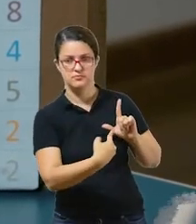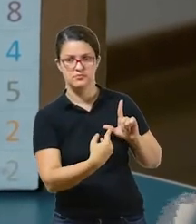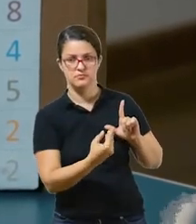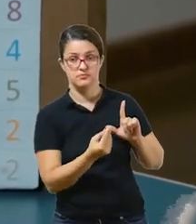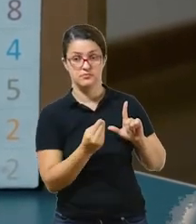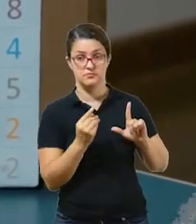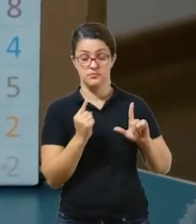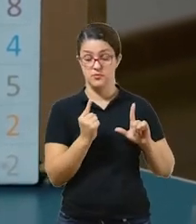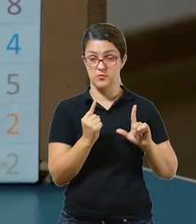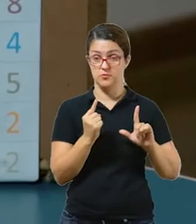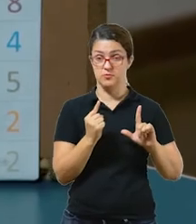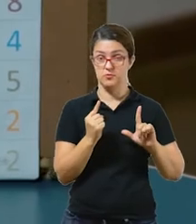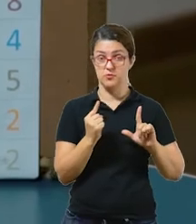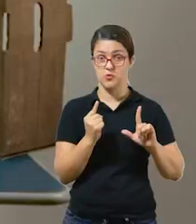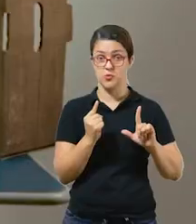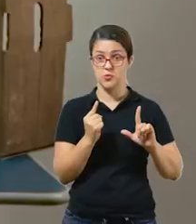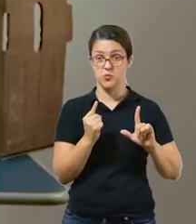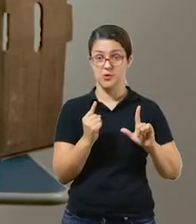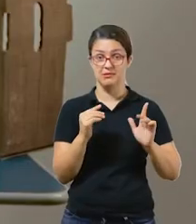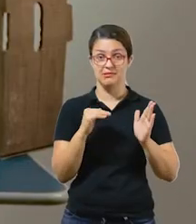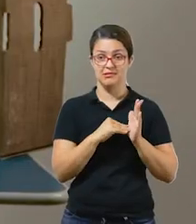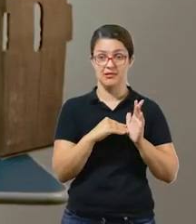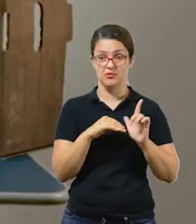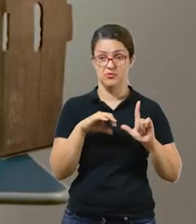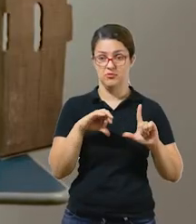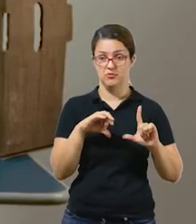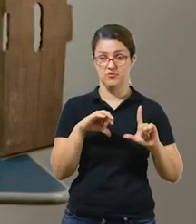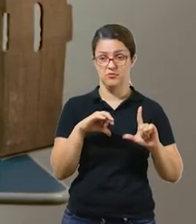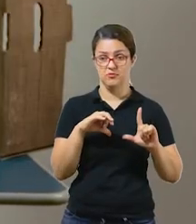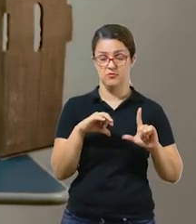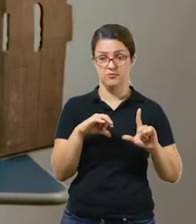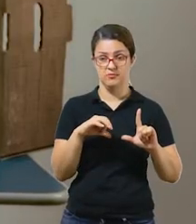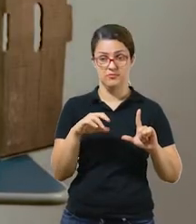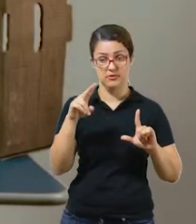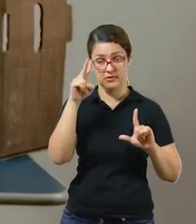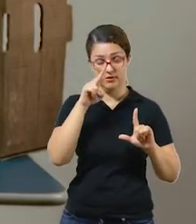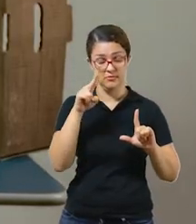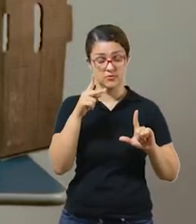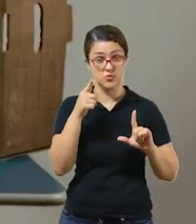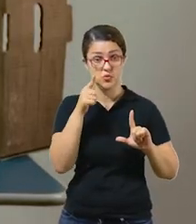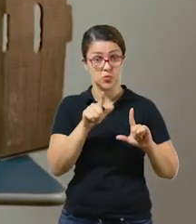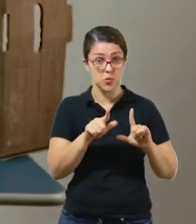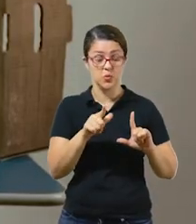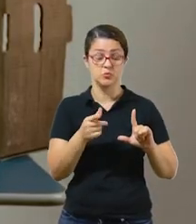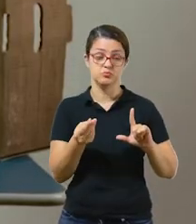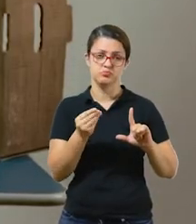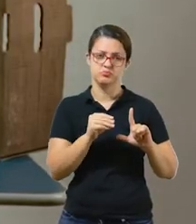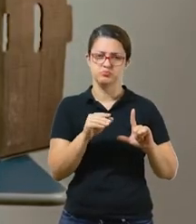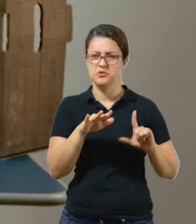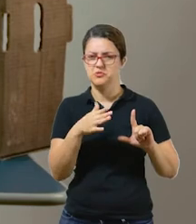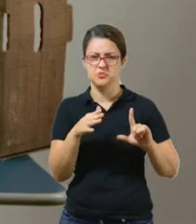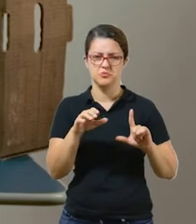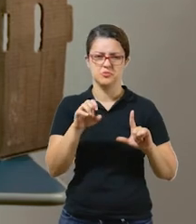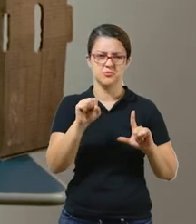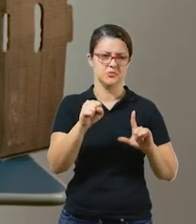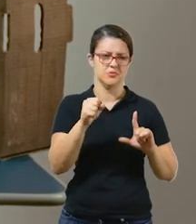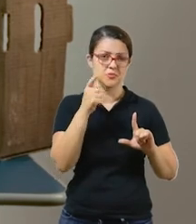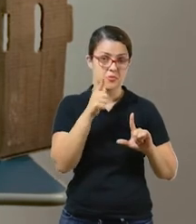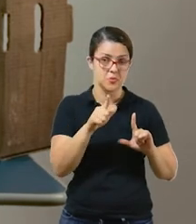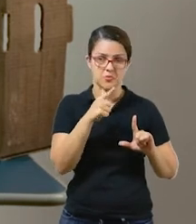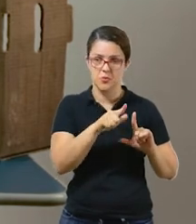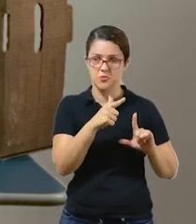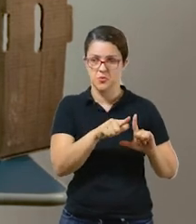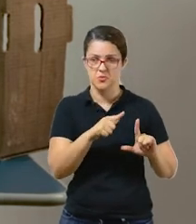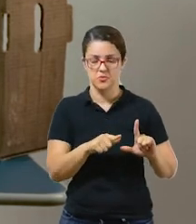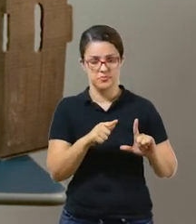vai colocar aqui números de um a nove. Lembrando que repete esses números umas oito vezes,